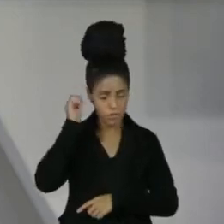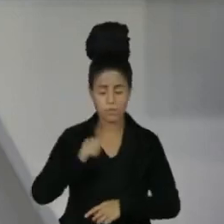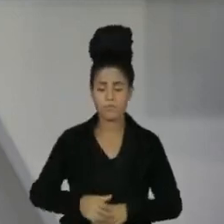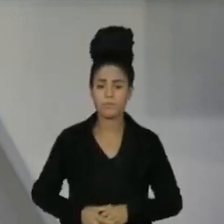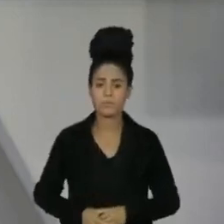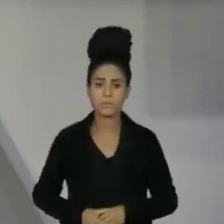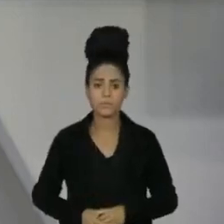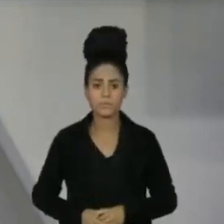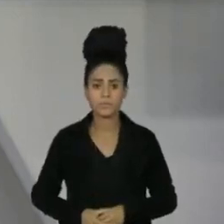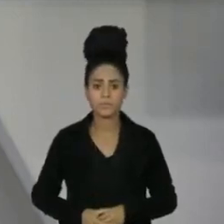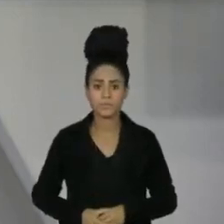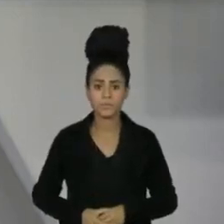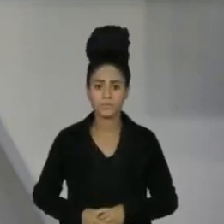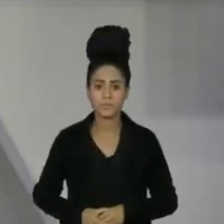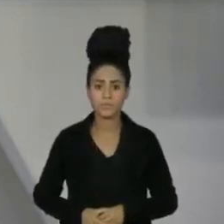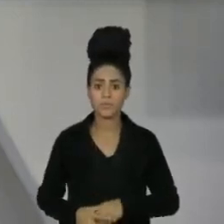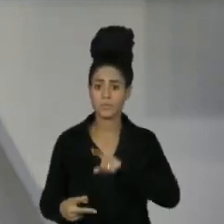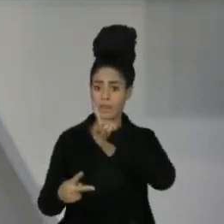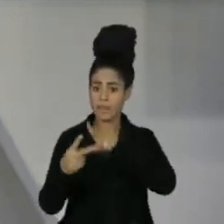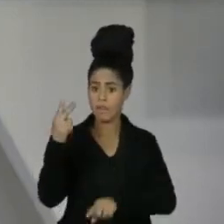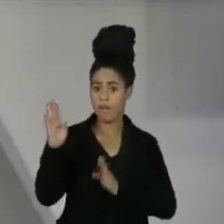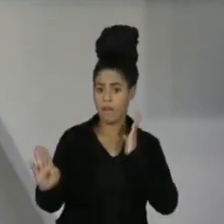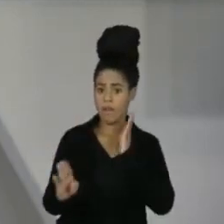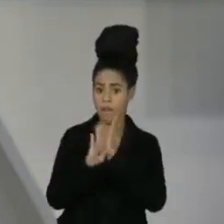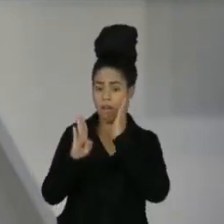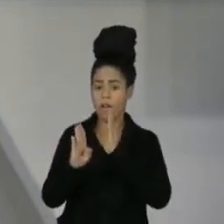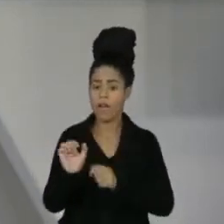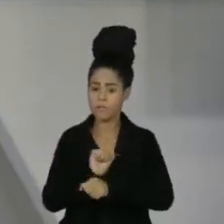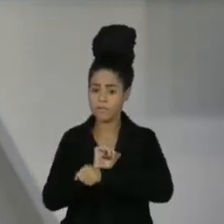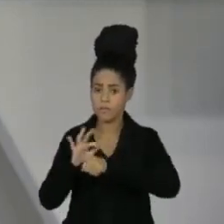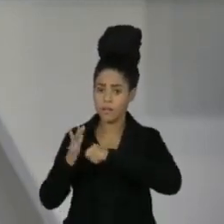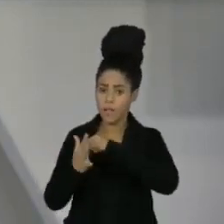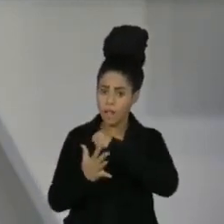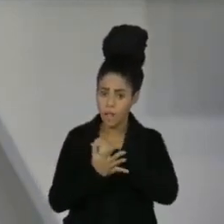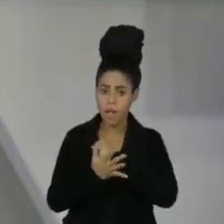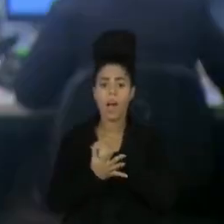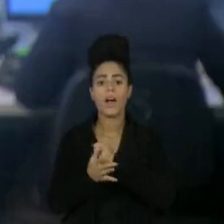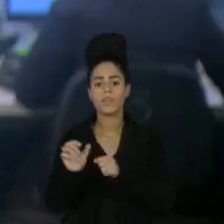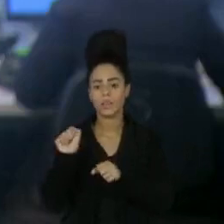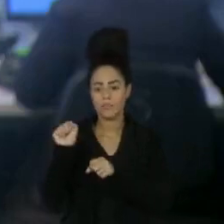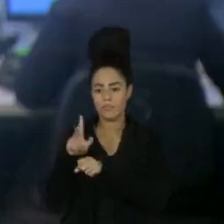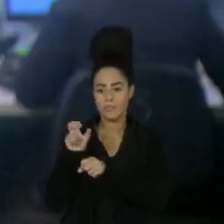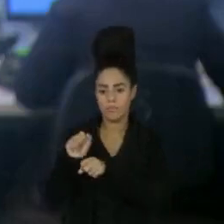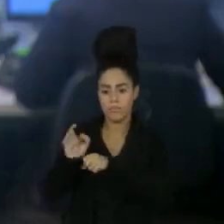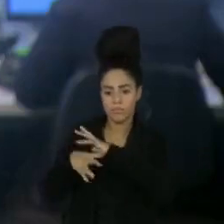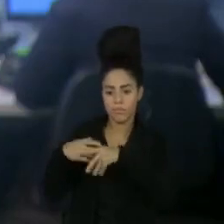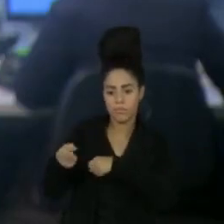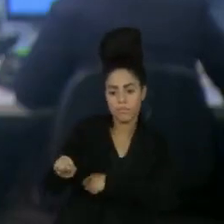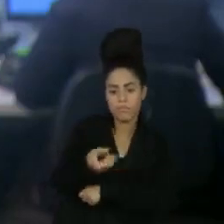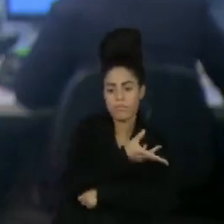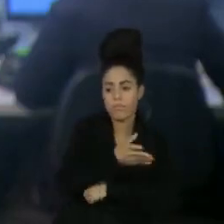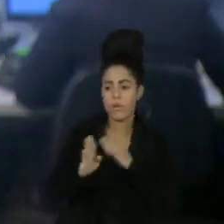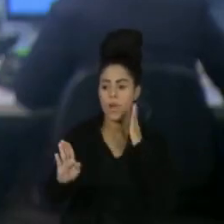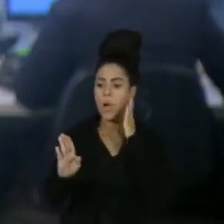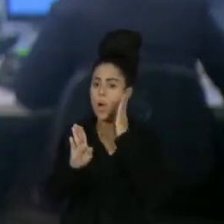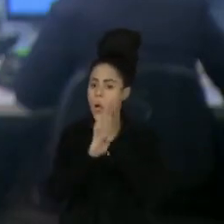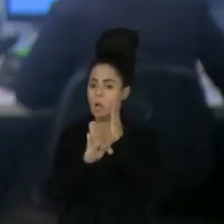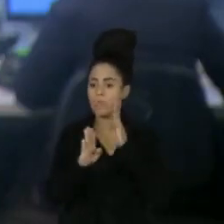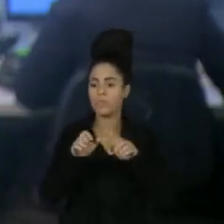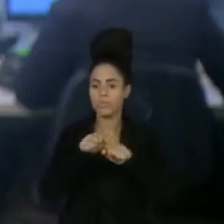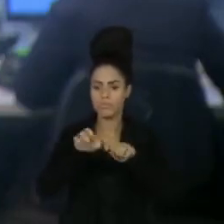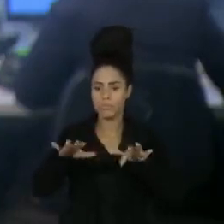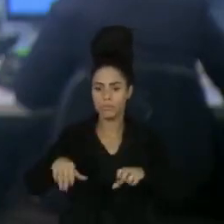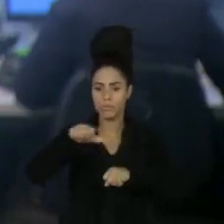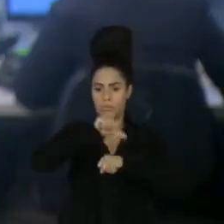E dois casos de uma nova subvariante do coronavírus foram registrados no Brasil. Eles foram identificados pelo Instituto